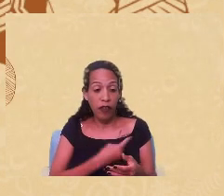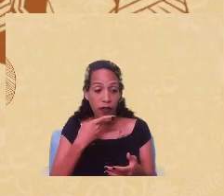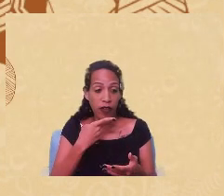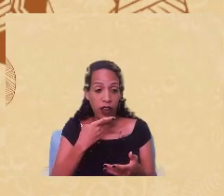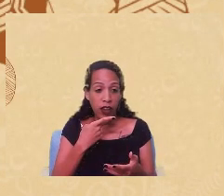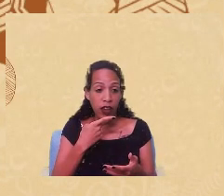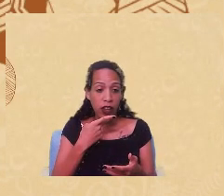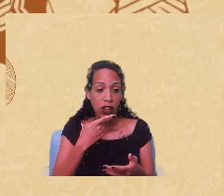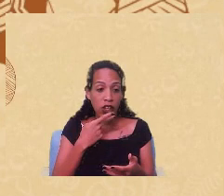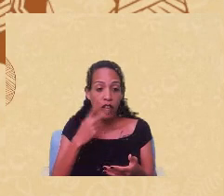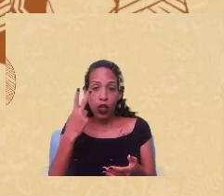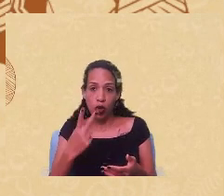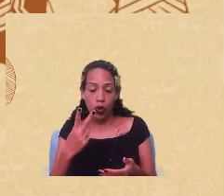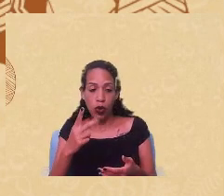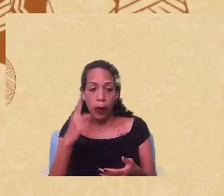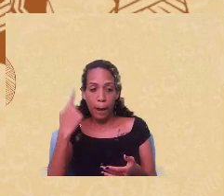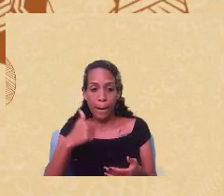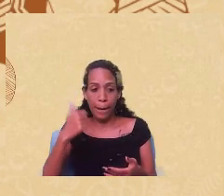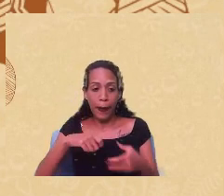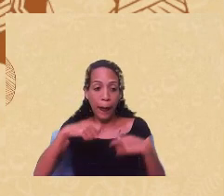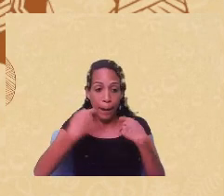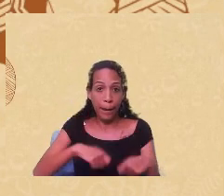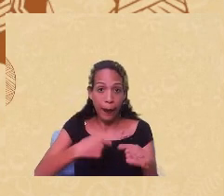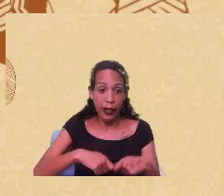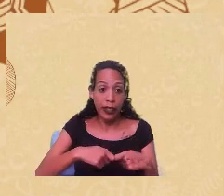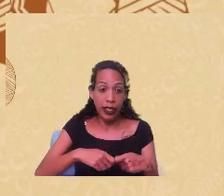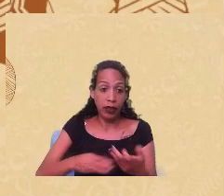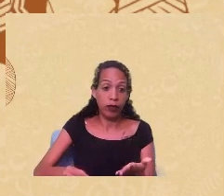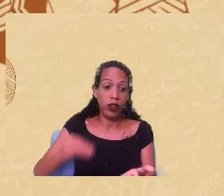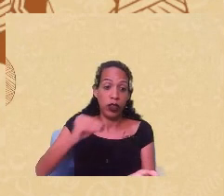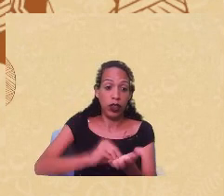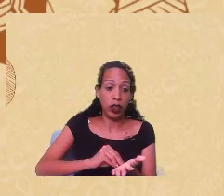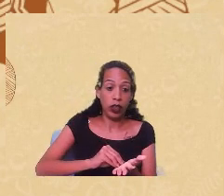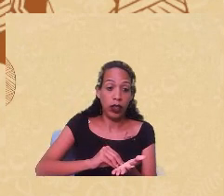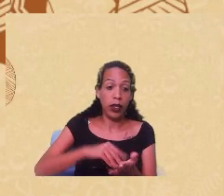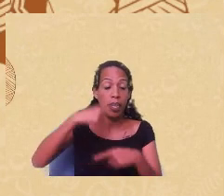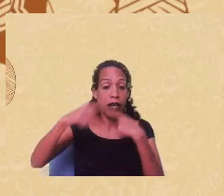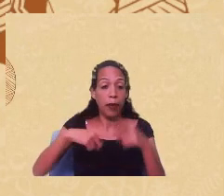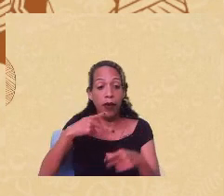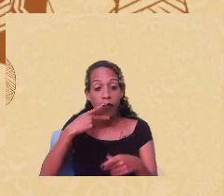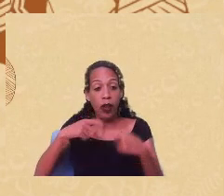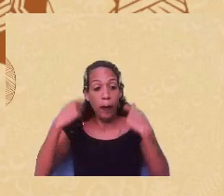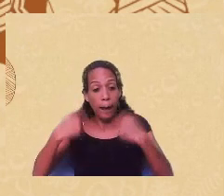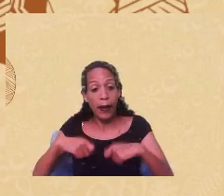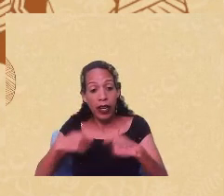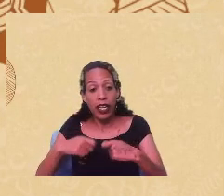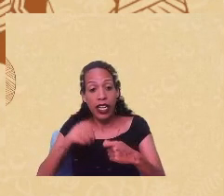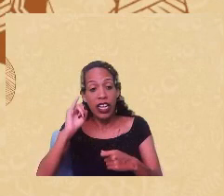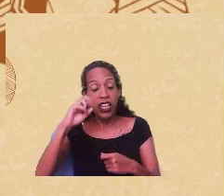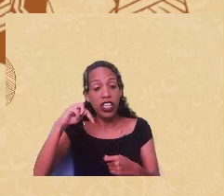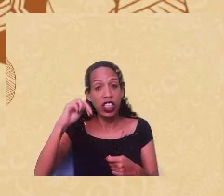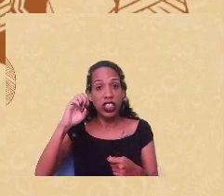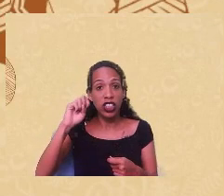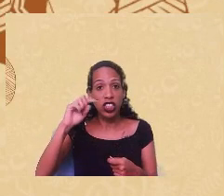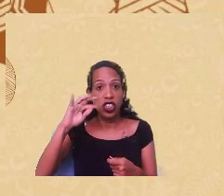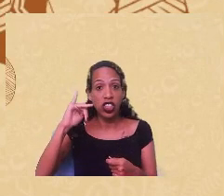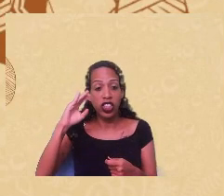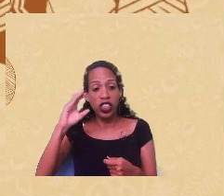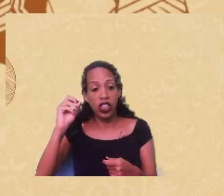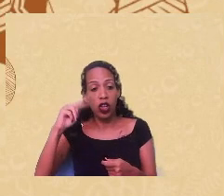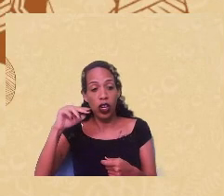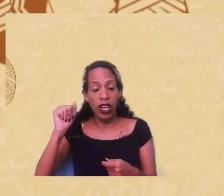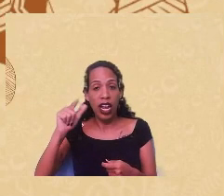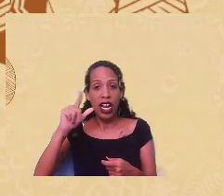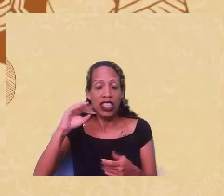citações, primeiro você falou assim, a precisava desinstitucionalizar, mas depois você falou da necessidade de institucionalizar esse lugar da mulher.